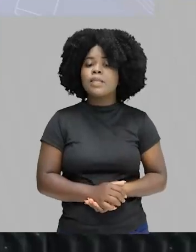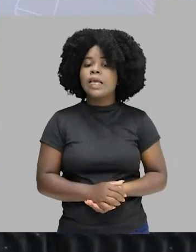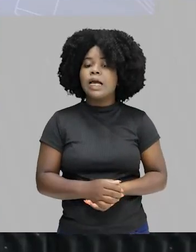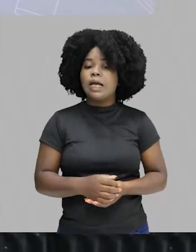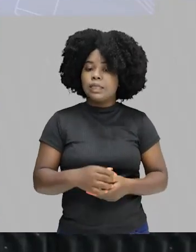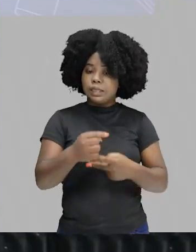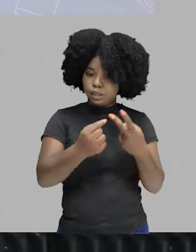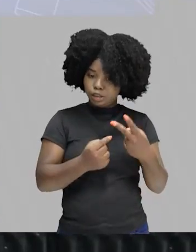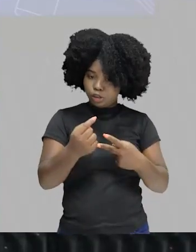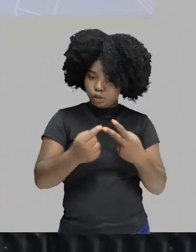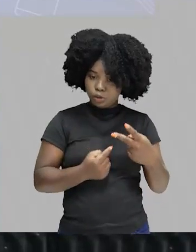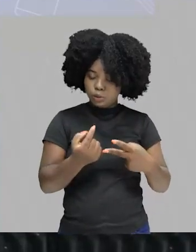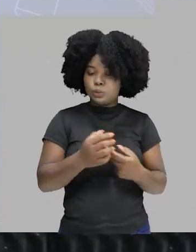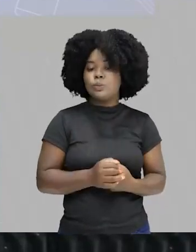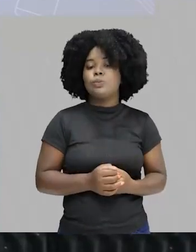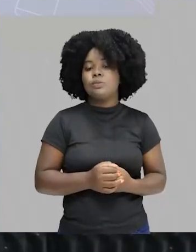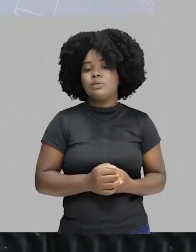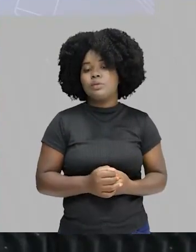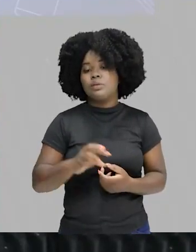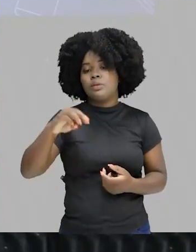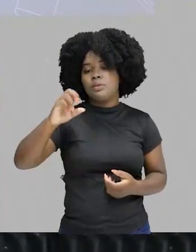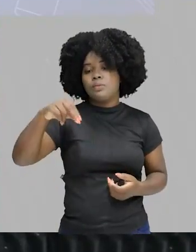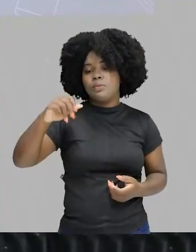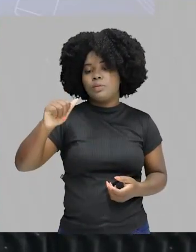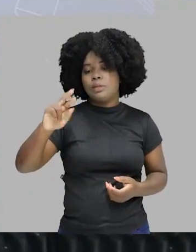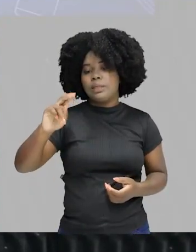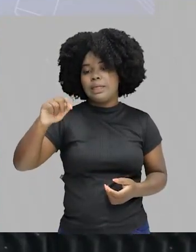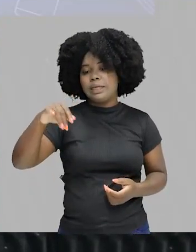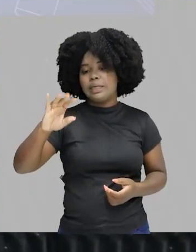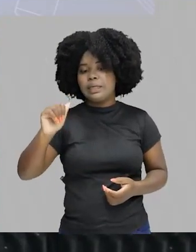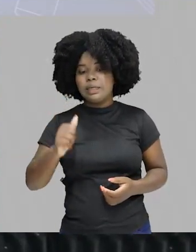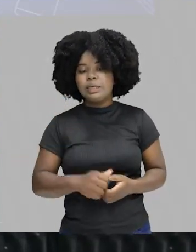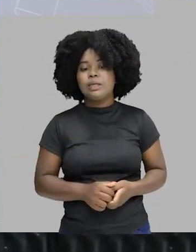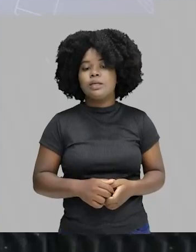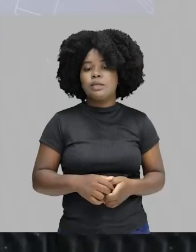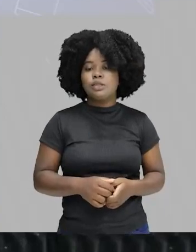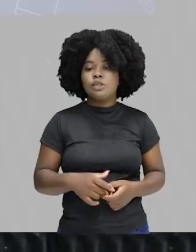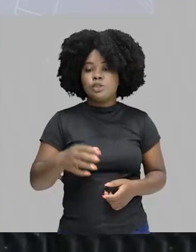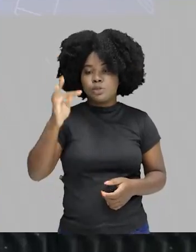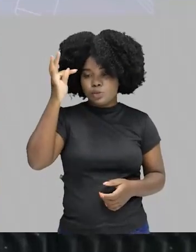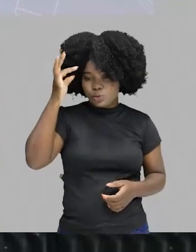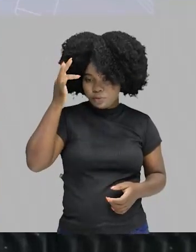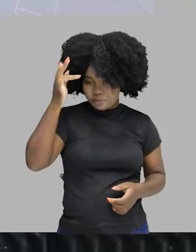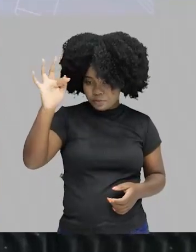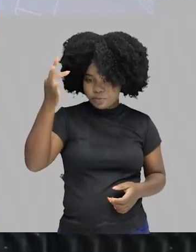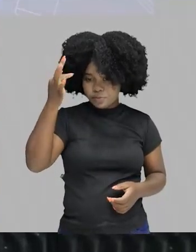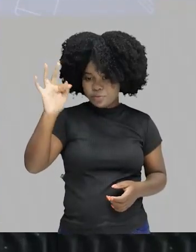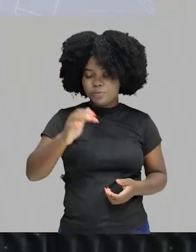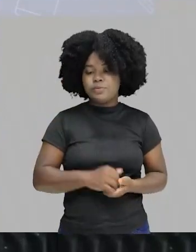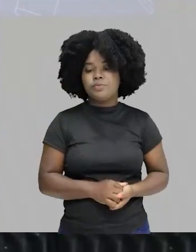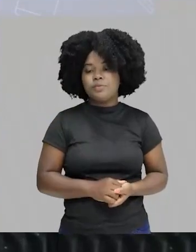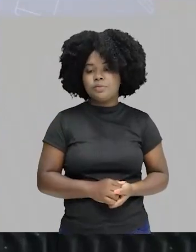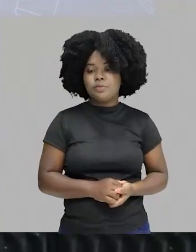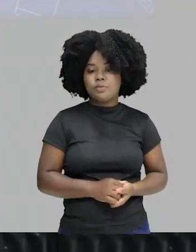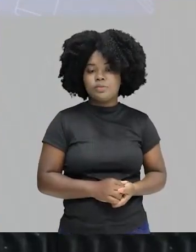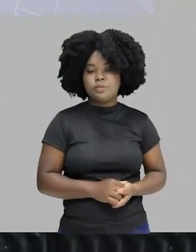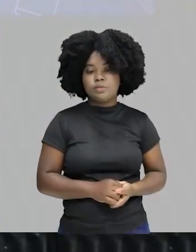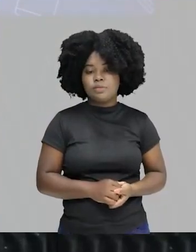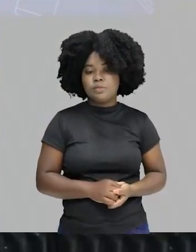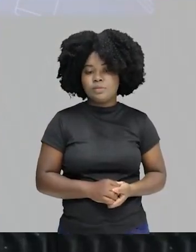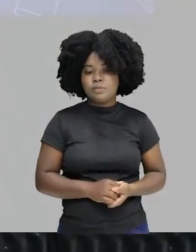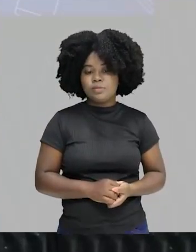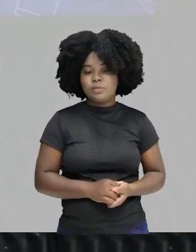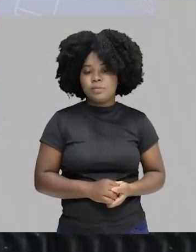vão trazer o quê? Uma monarquia do rei filósofo. O rei, monarquia, não a democracia. Em